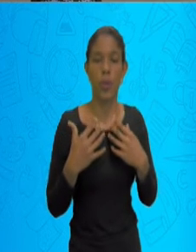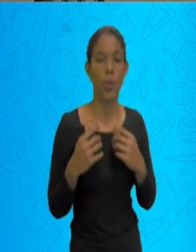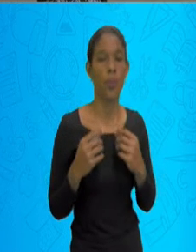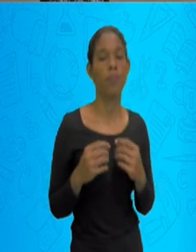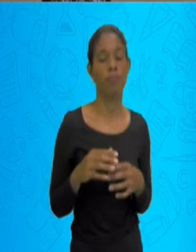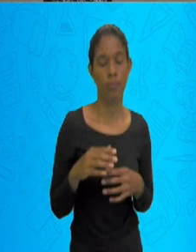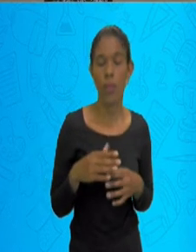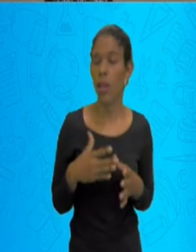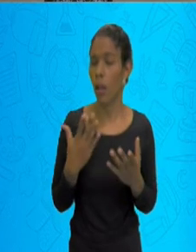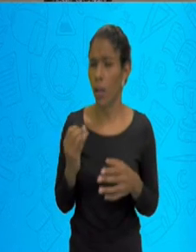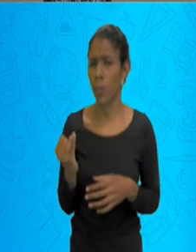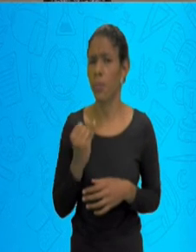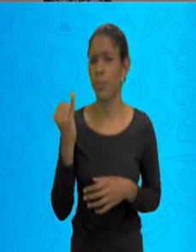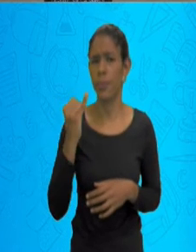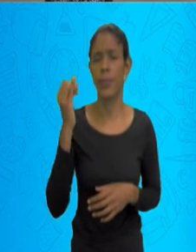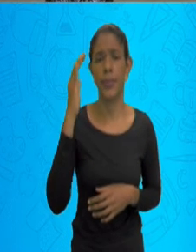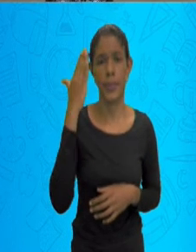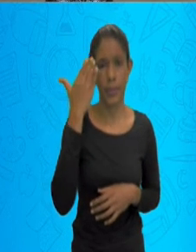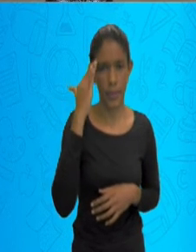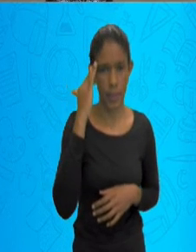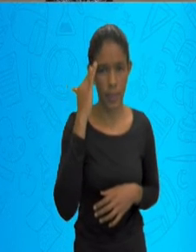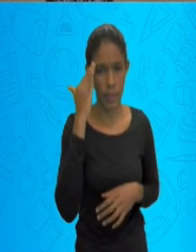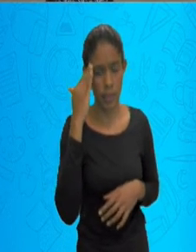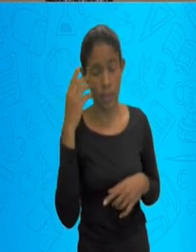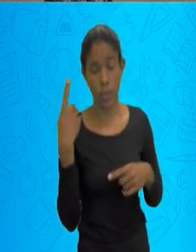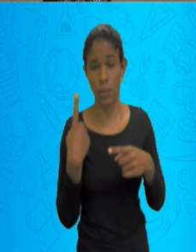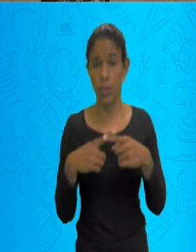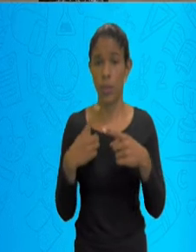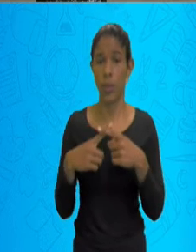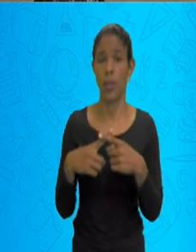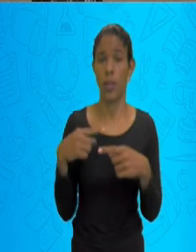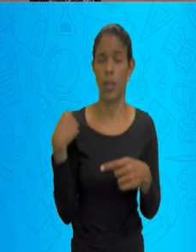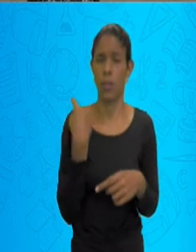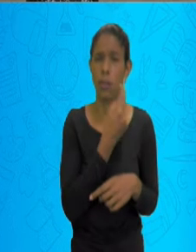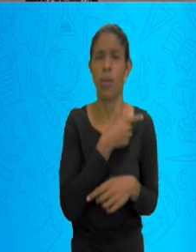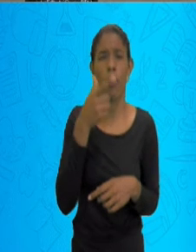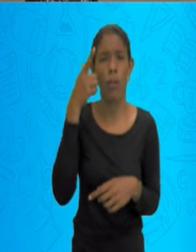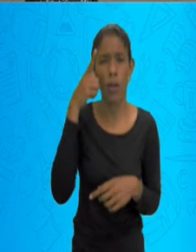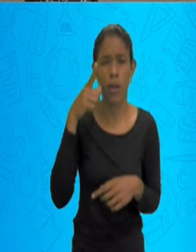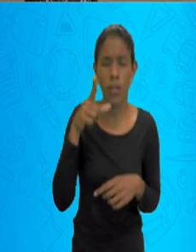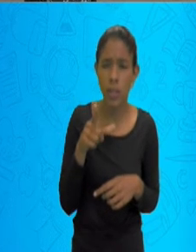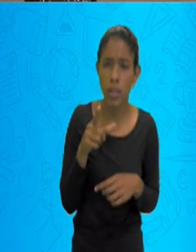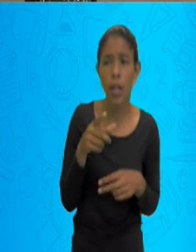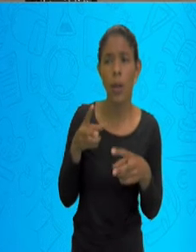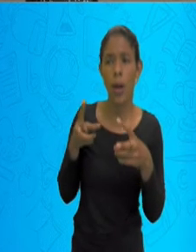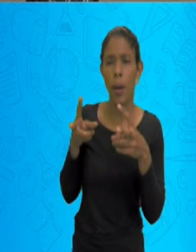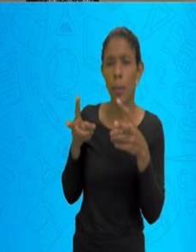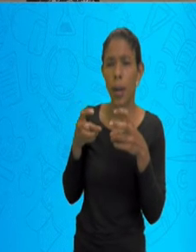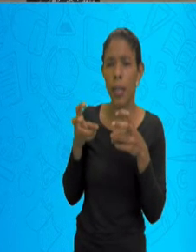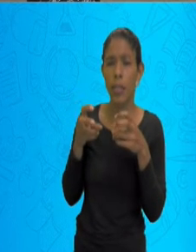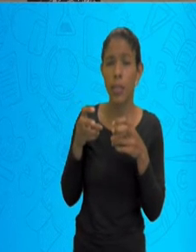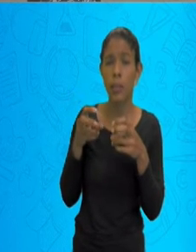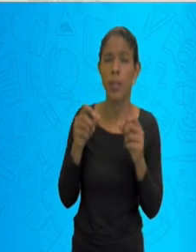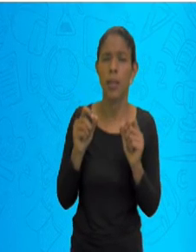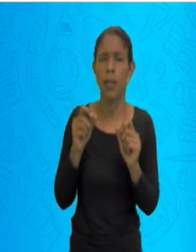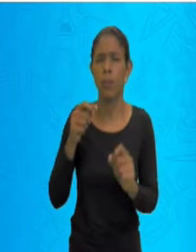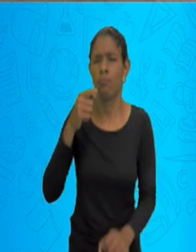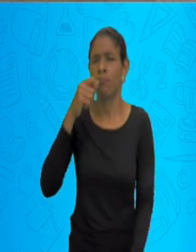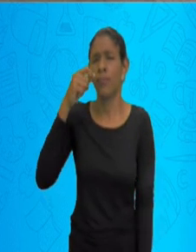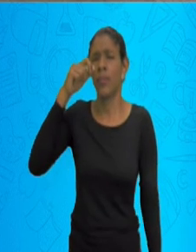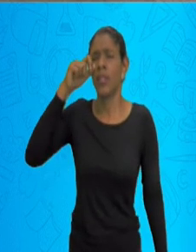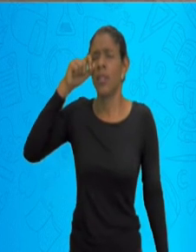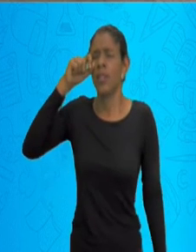É bacana da gente entender isso, porque a gente consegue verificar que o espirro, a